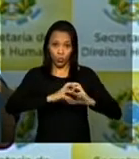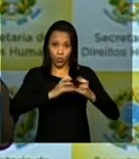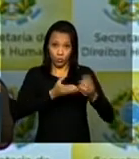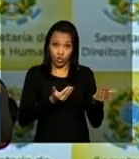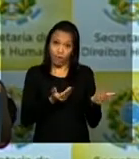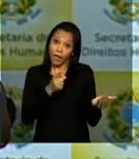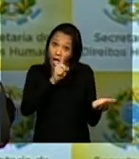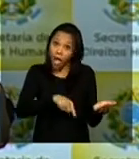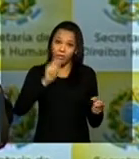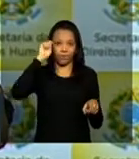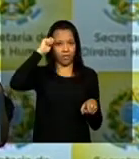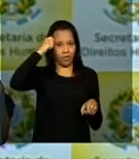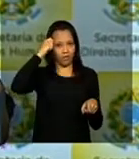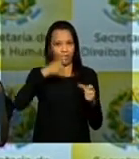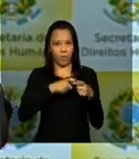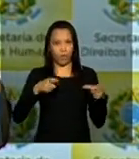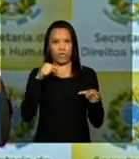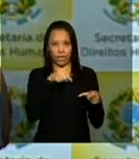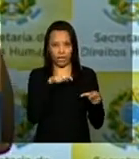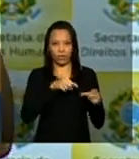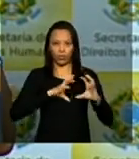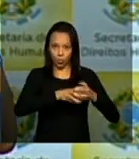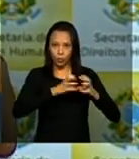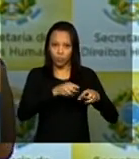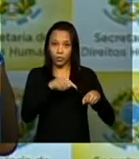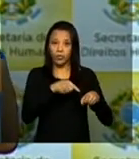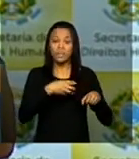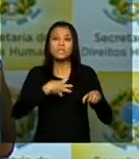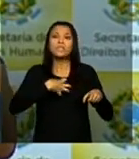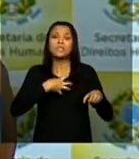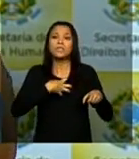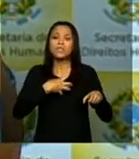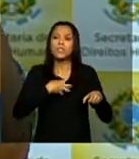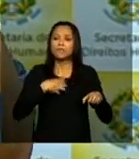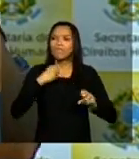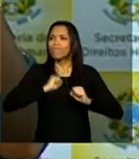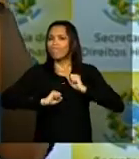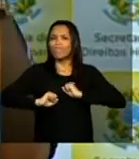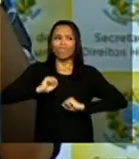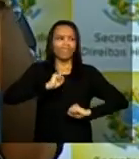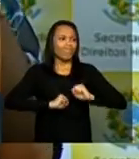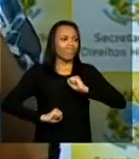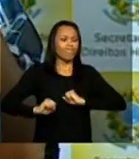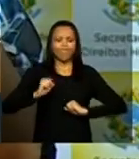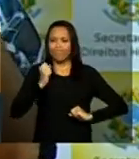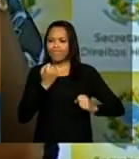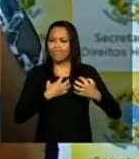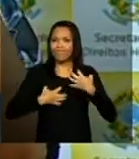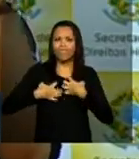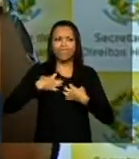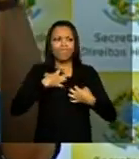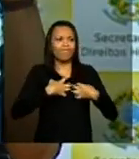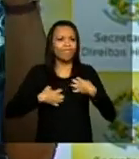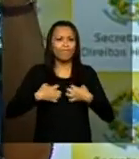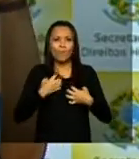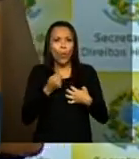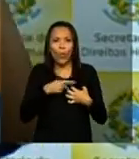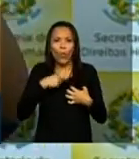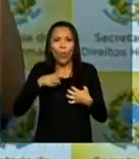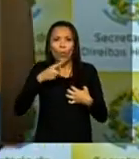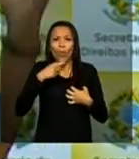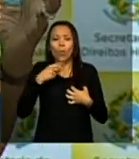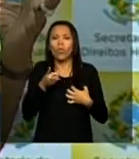são negros na maioria se sentindo incomodados com o fato de não conseguir perceber